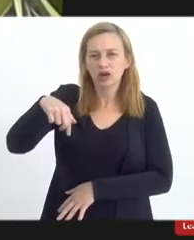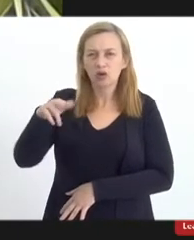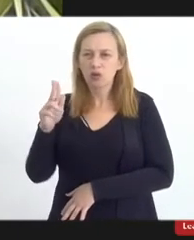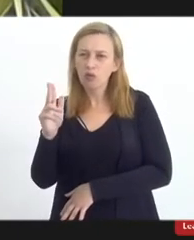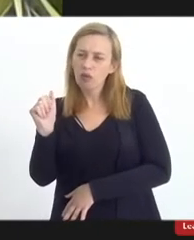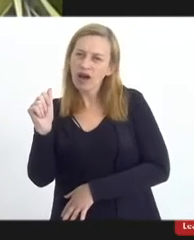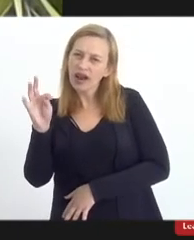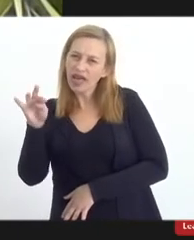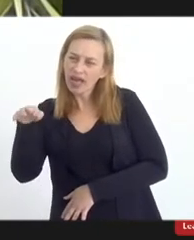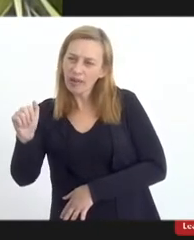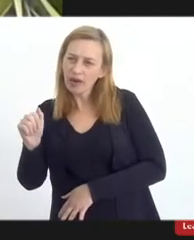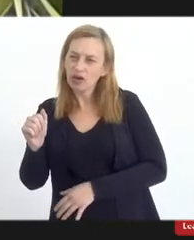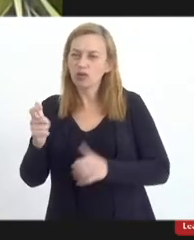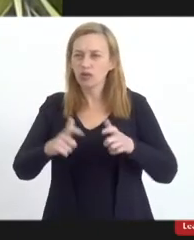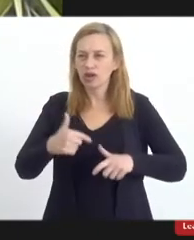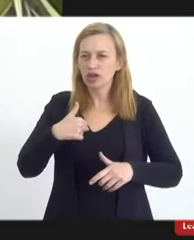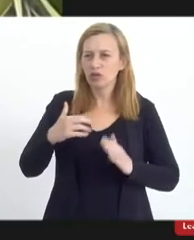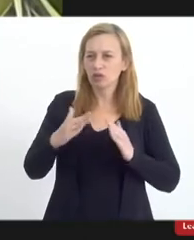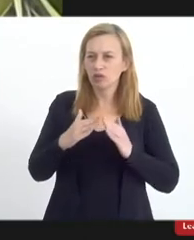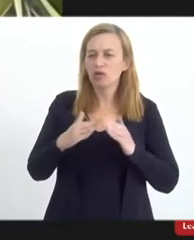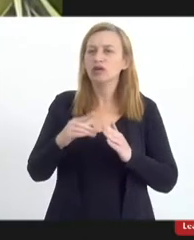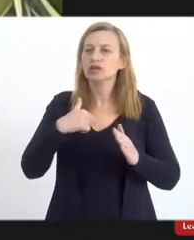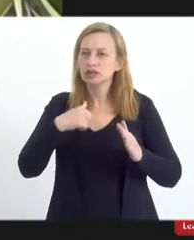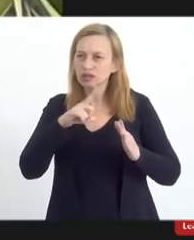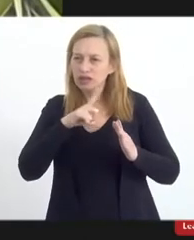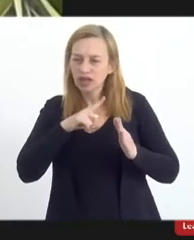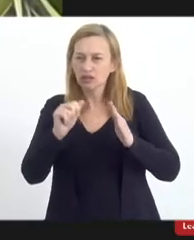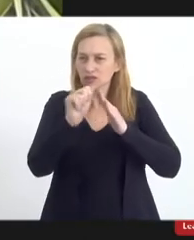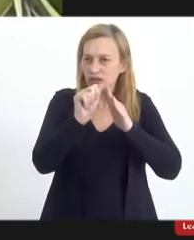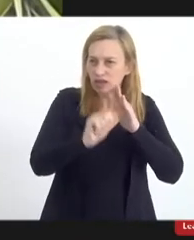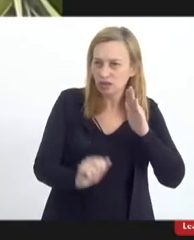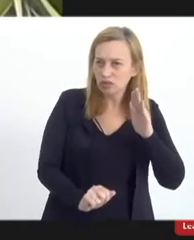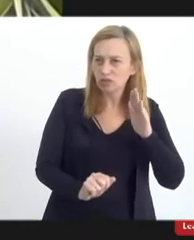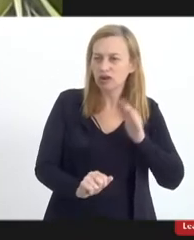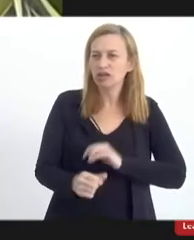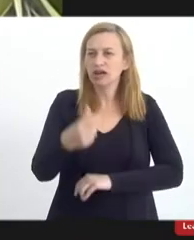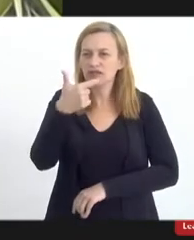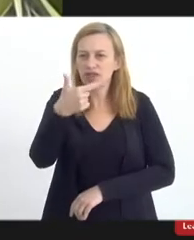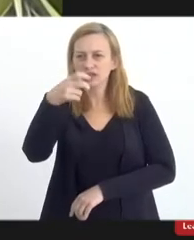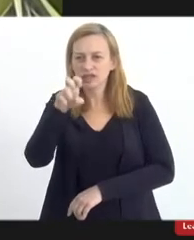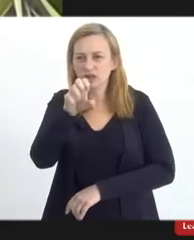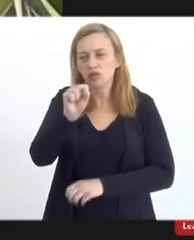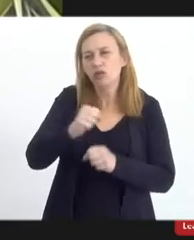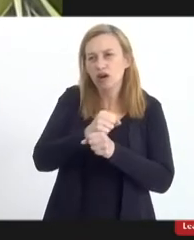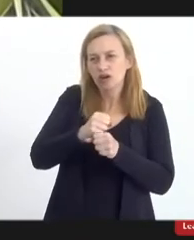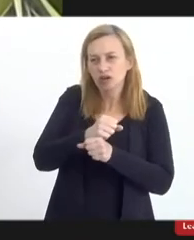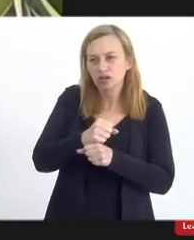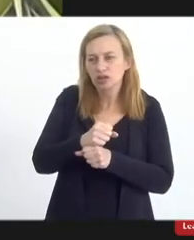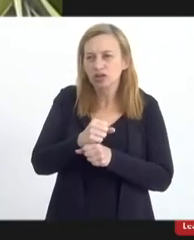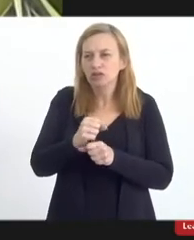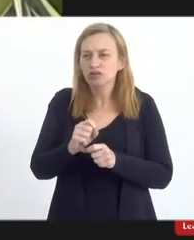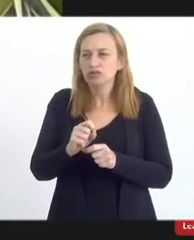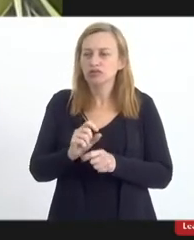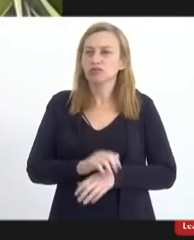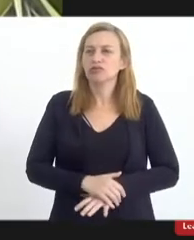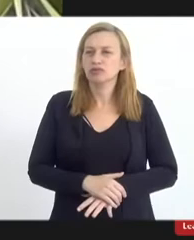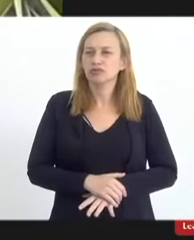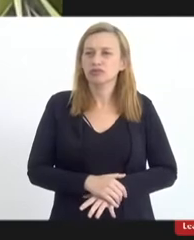moro. Eu tenho um terreiro de umbanda há 25 anos e fui agredida